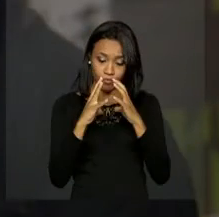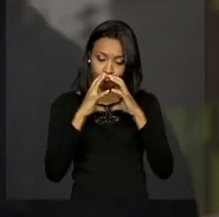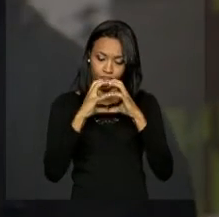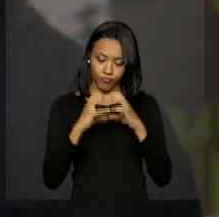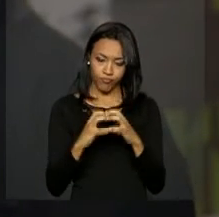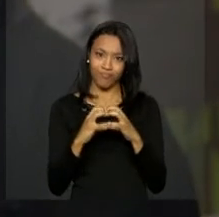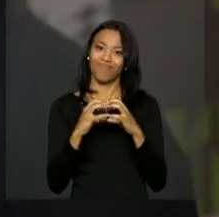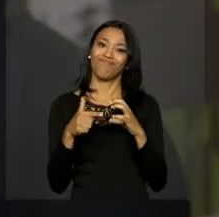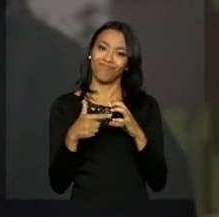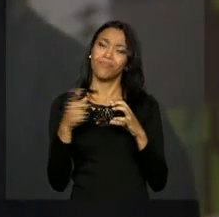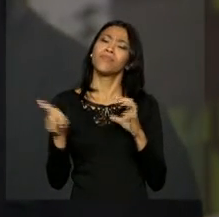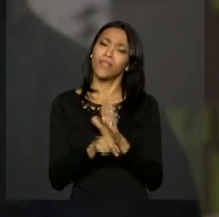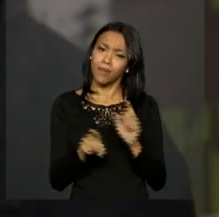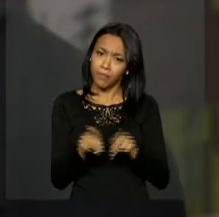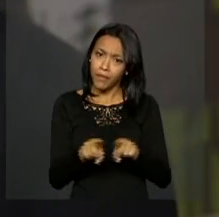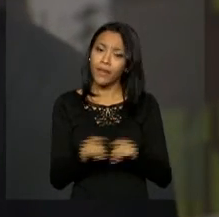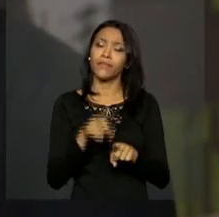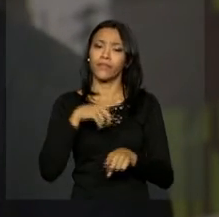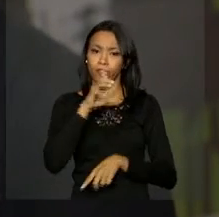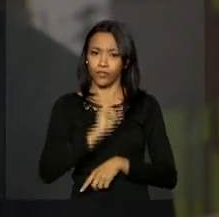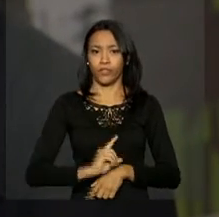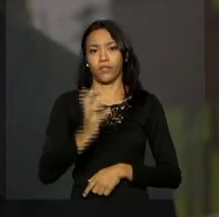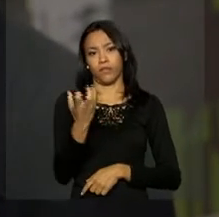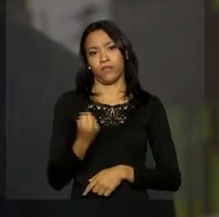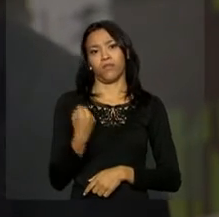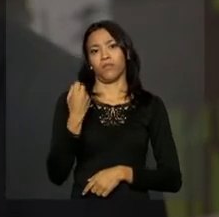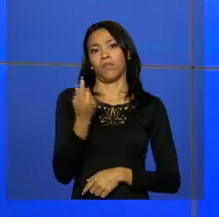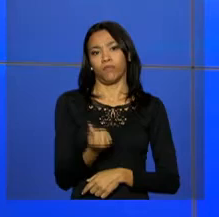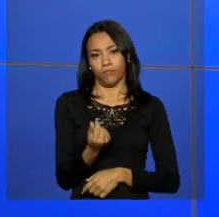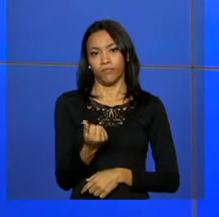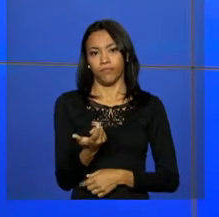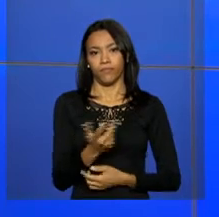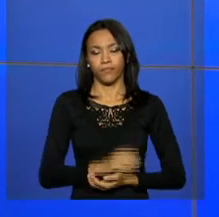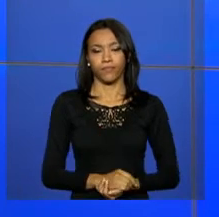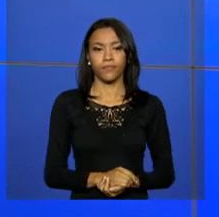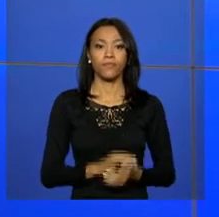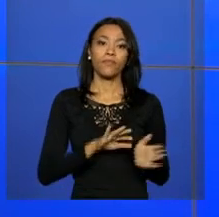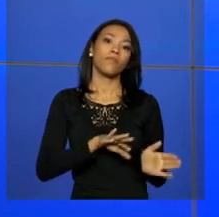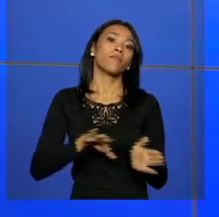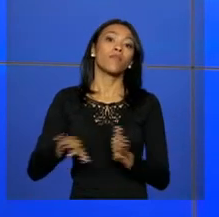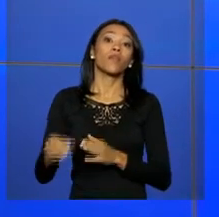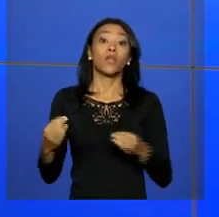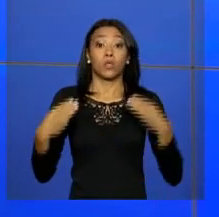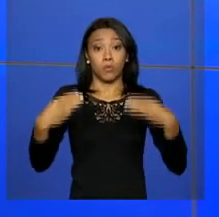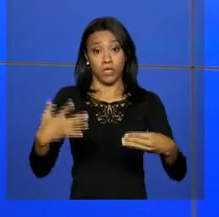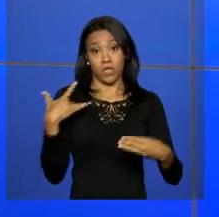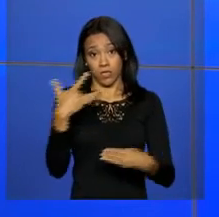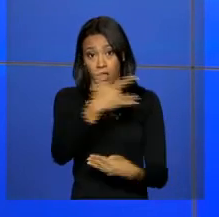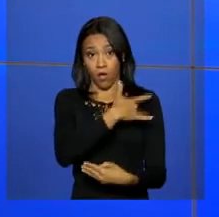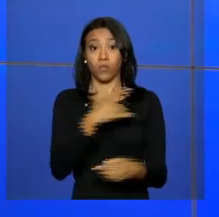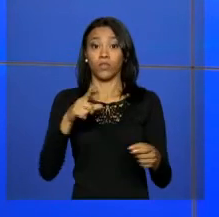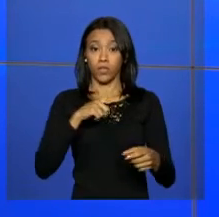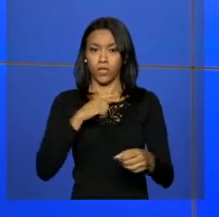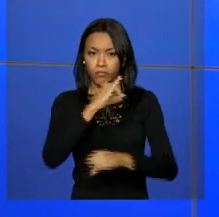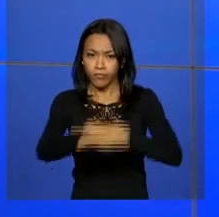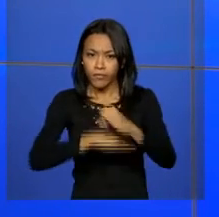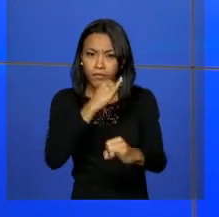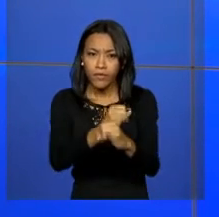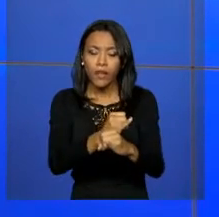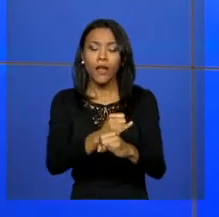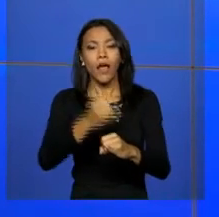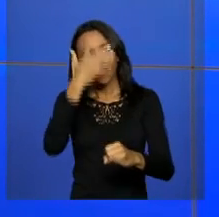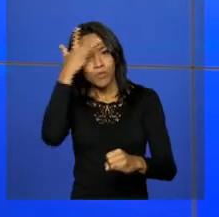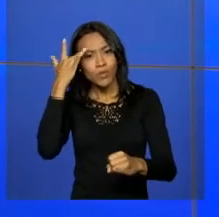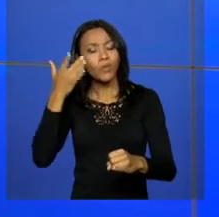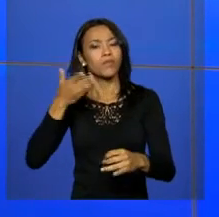que já tiveram problemas em outros momentos da história. E o Ministério da Saúde conta com uma página na internet onde a